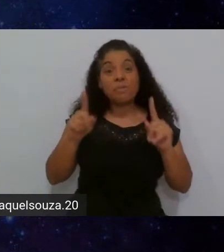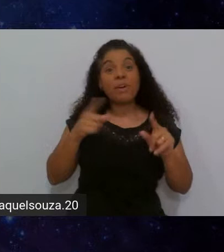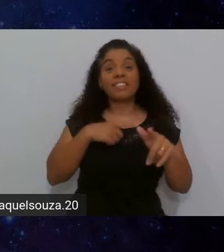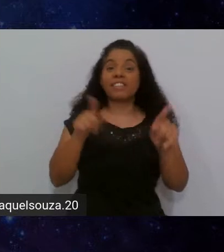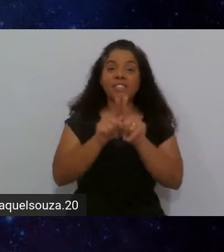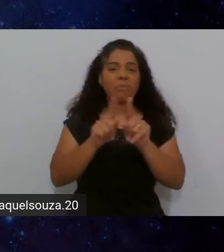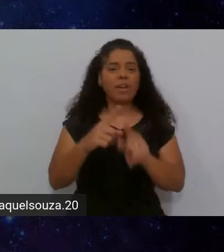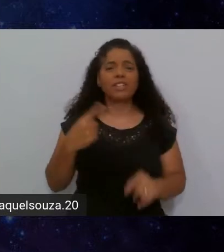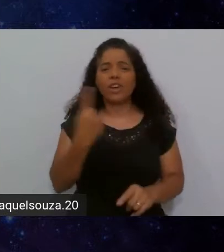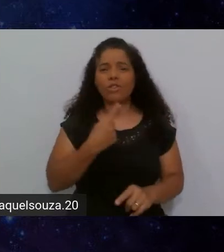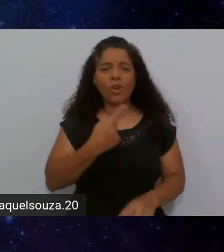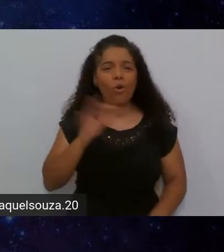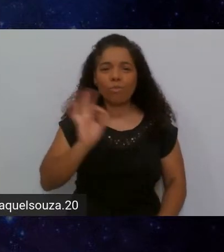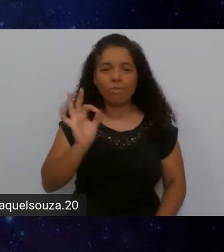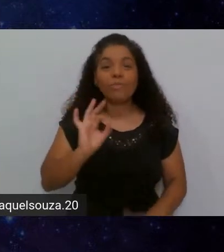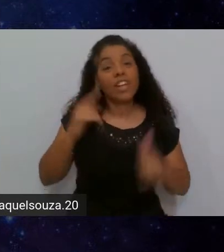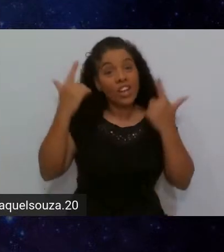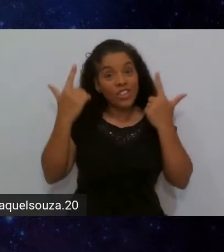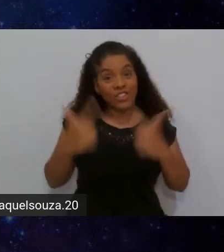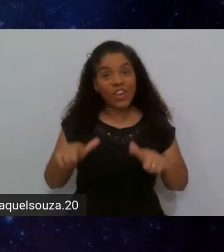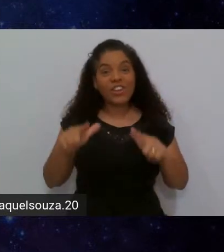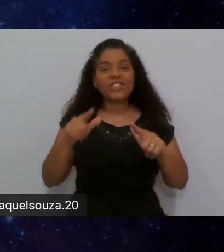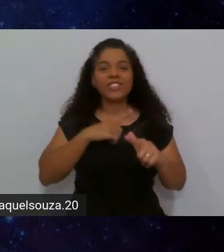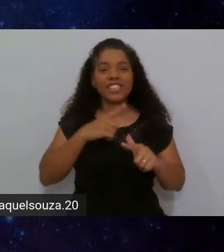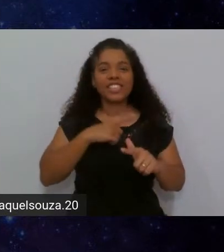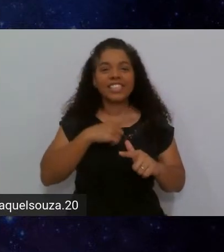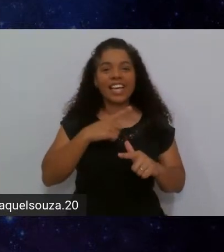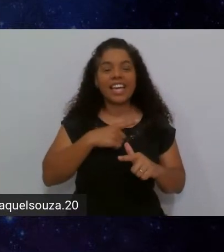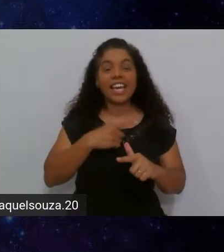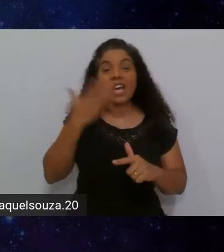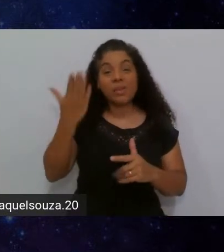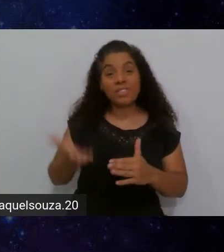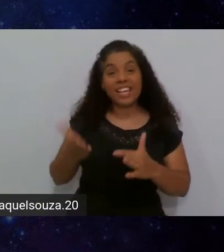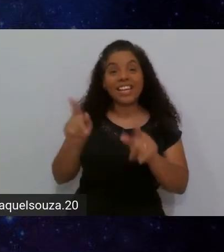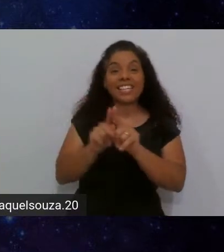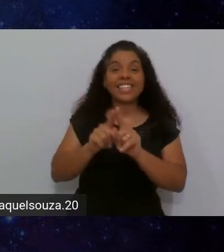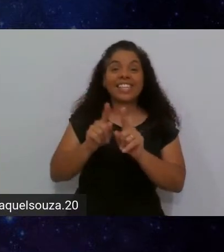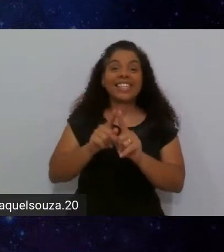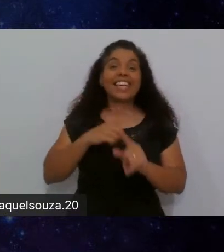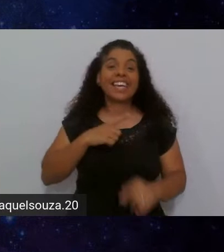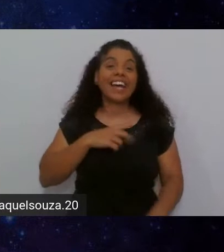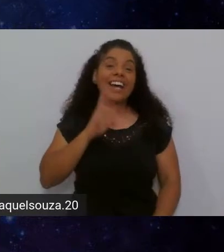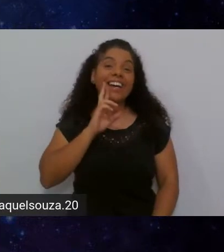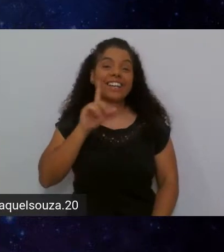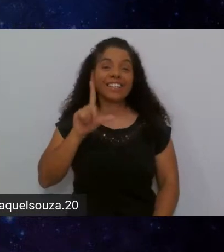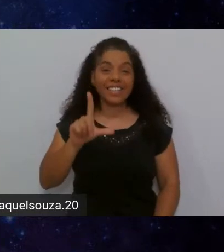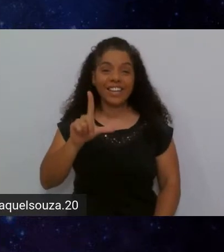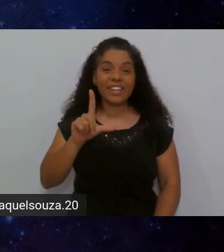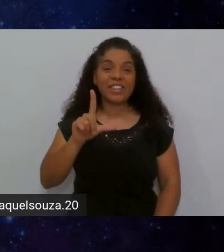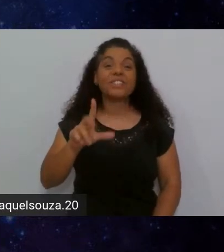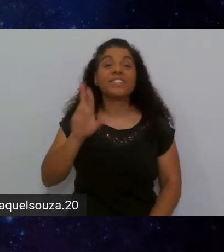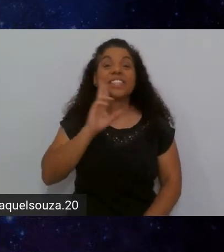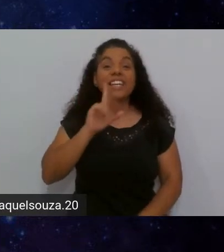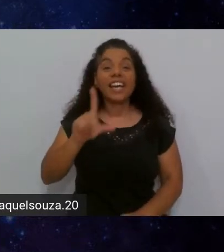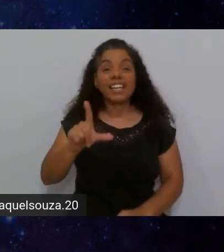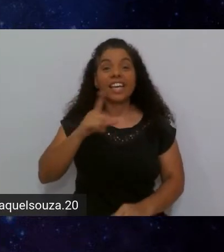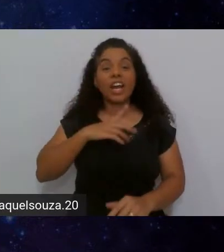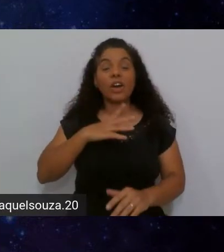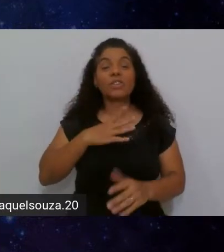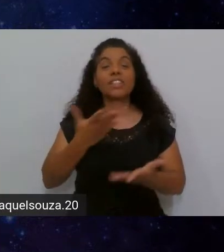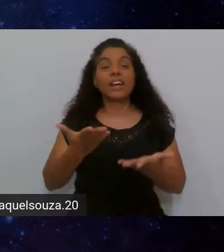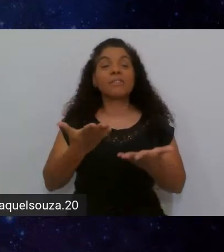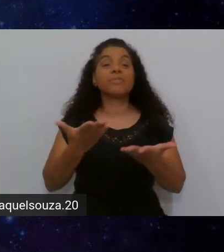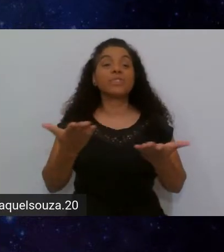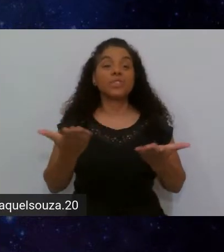não estou sozinho aqui, novamente, nós temos aqui a Raquel Souza, a Raquel ela está aqui fazendo então